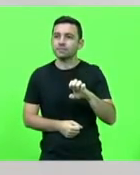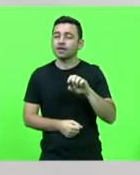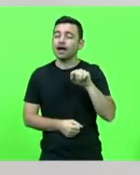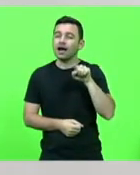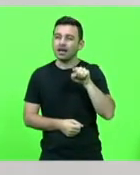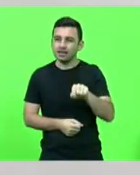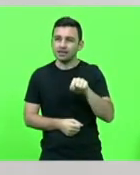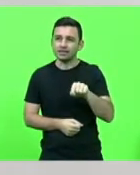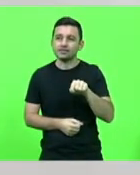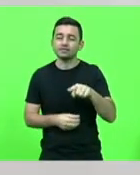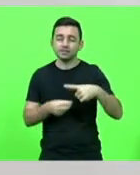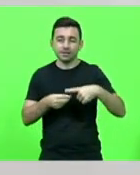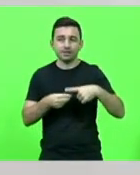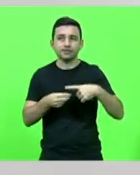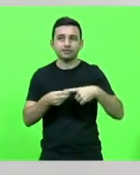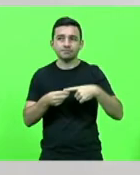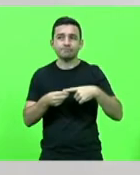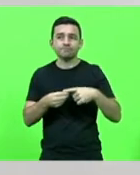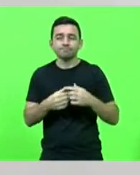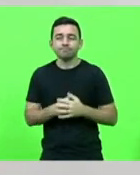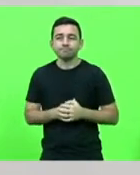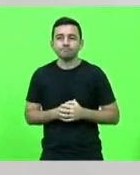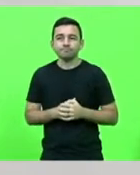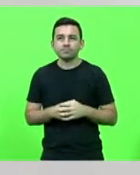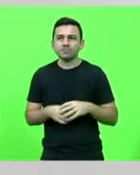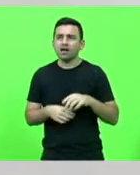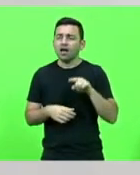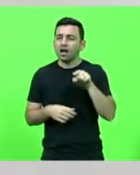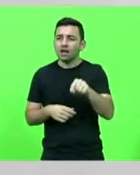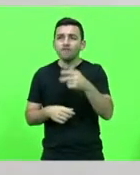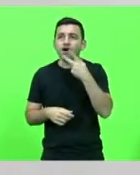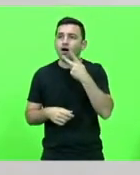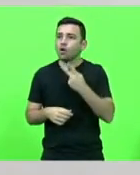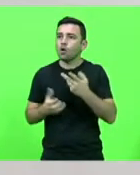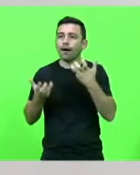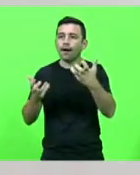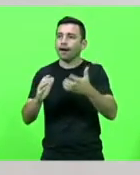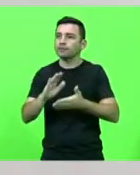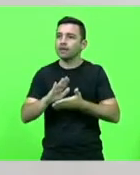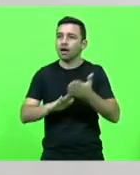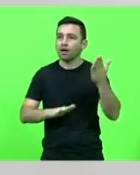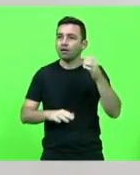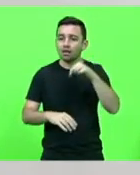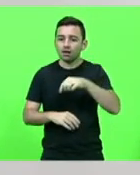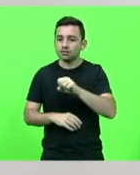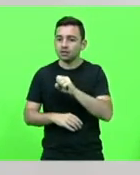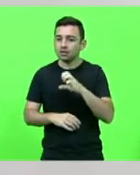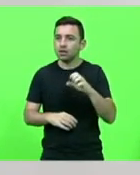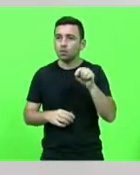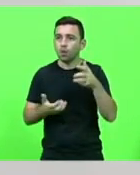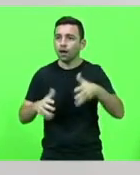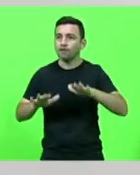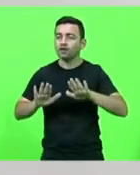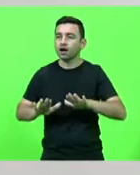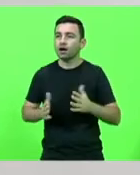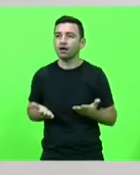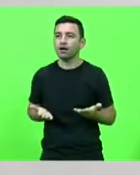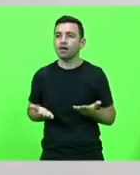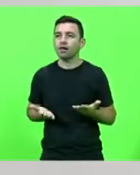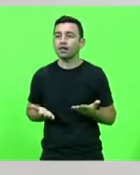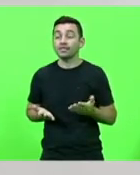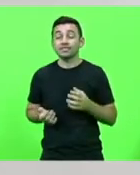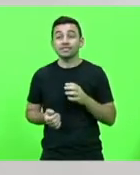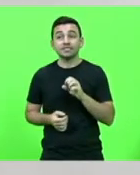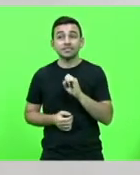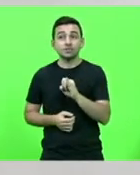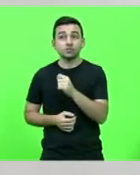ela estava ameaçando a saída da cidade de Gaspar e de Santa Catarina se não houvesse aí